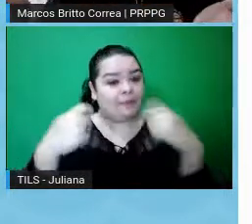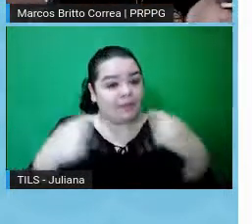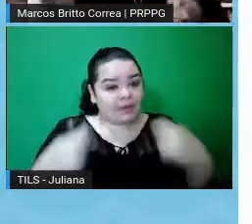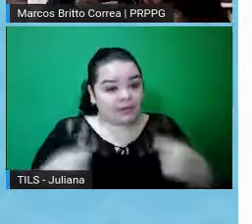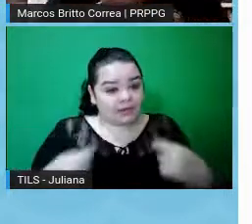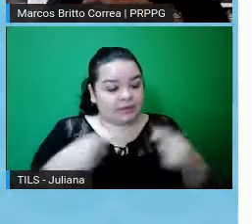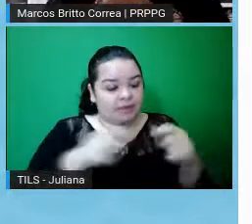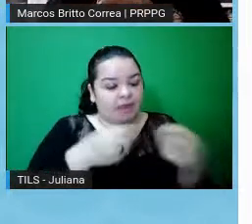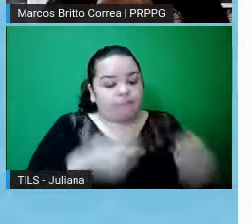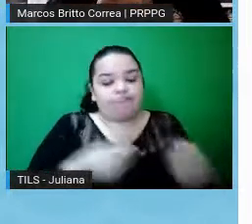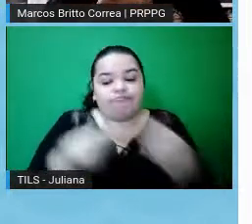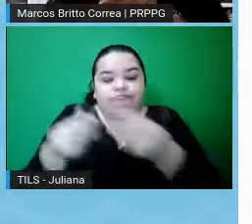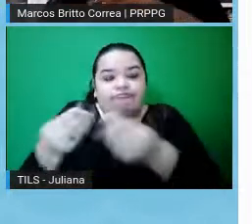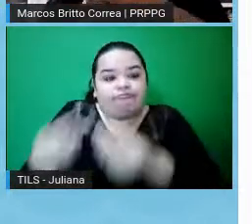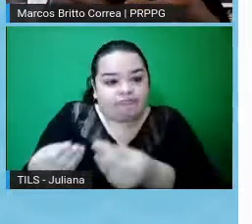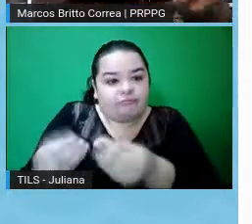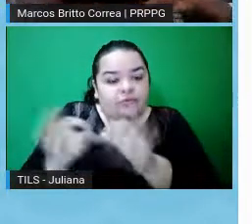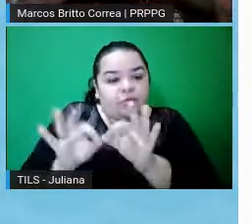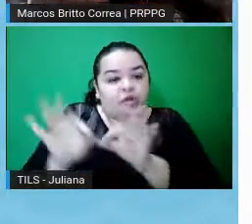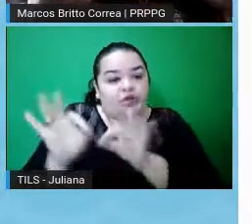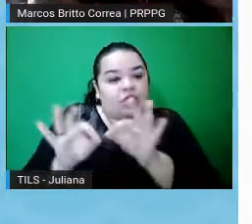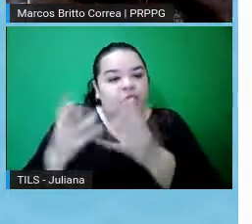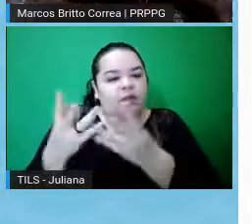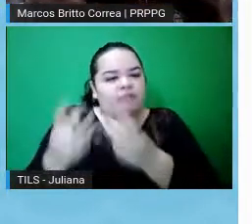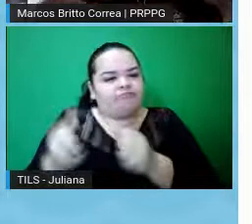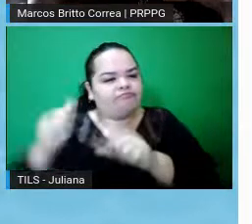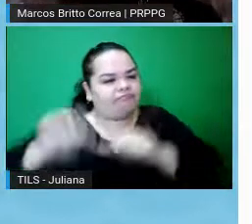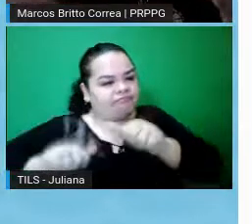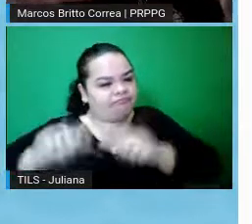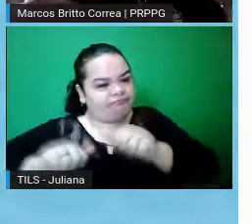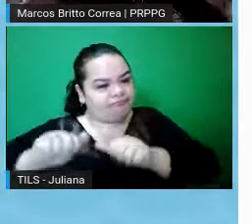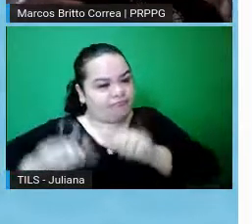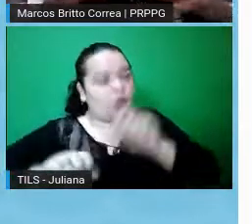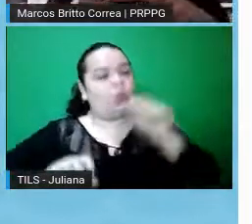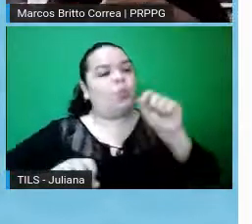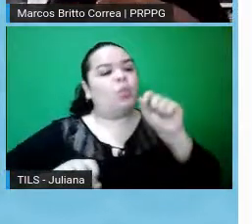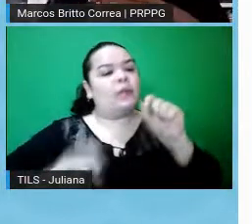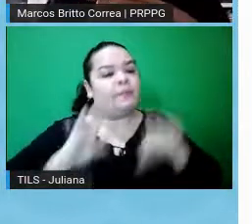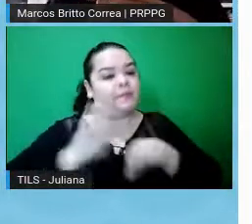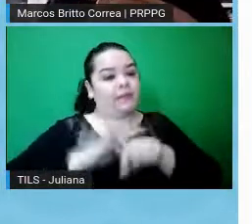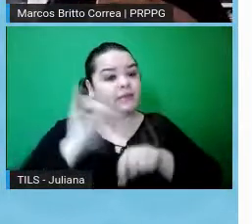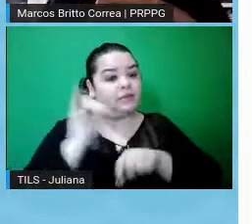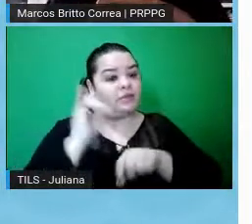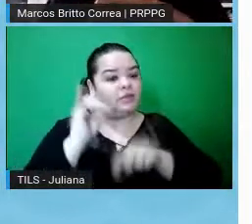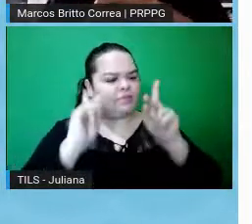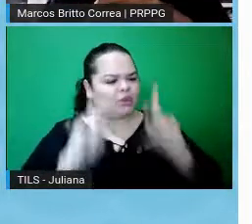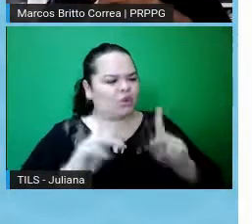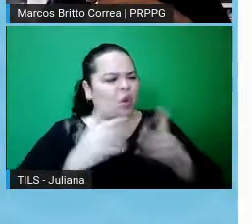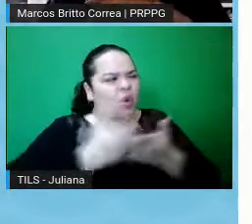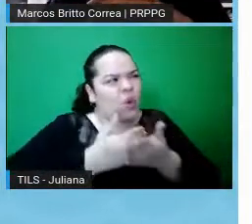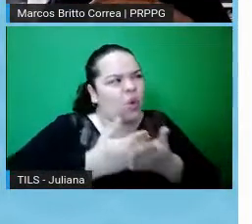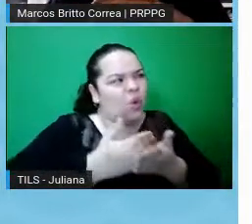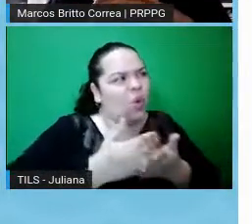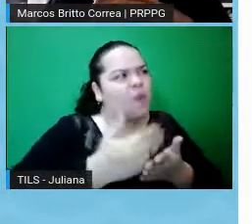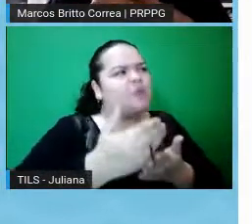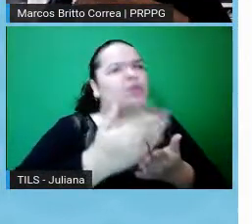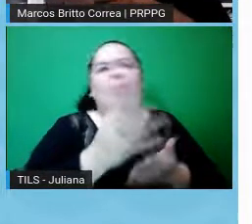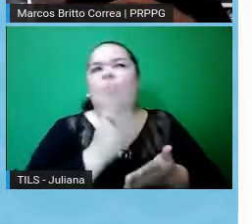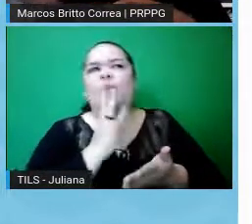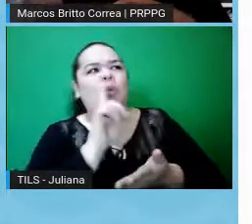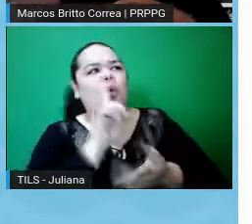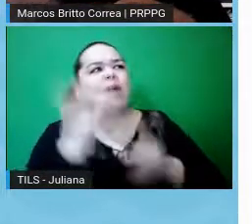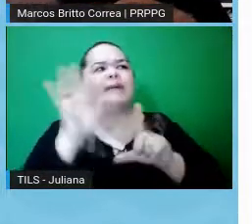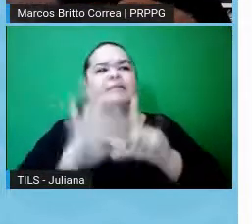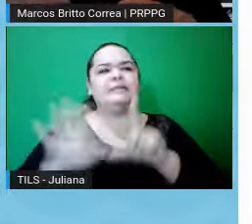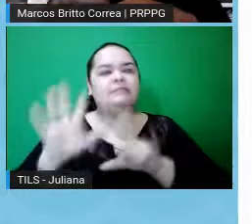submeter um projeto a um comitê de ética em pesquisa, mas eu vou pontuar aqui o que é mais importante para quem está começando, né, e não tem familiaridade com a plataforma.